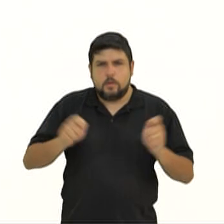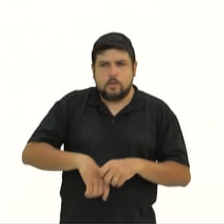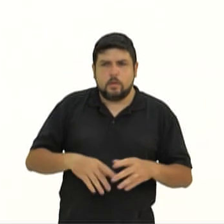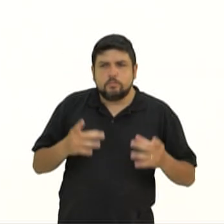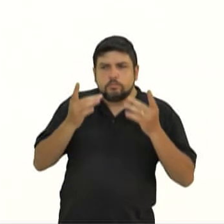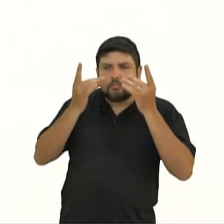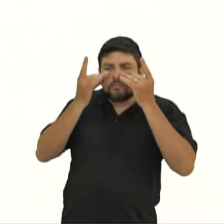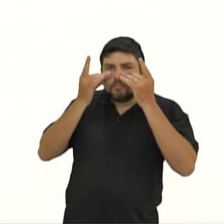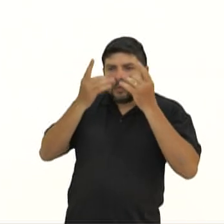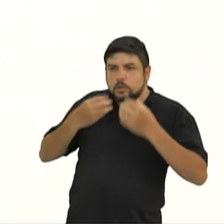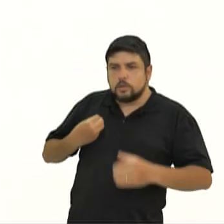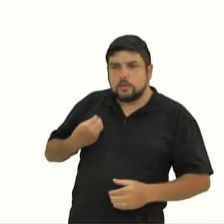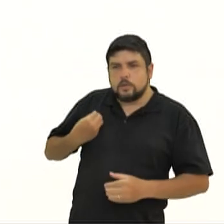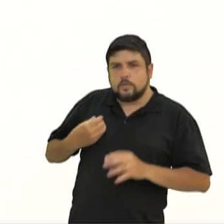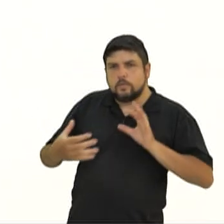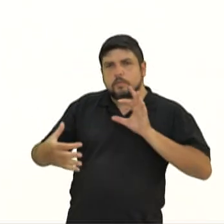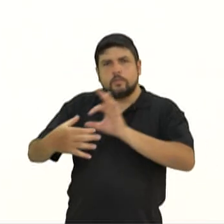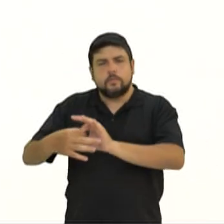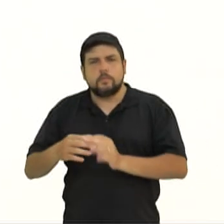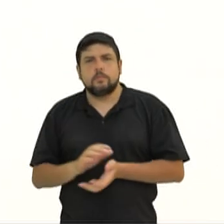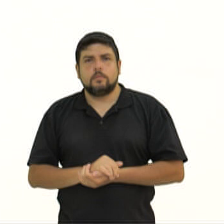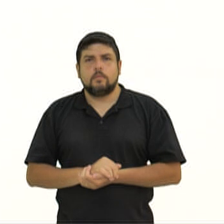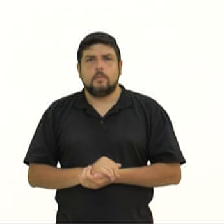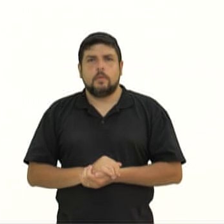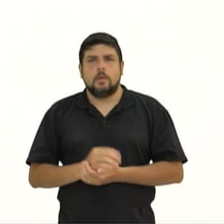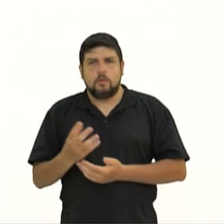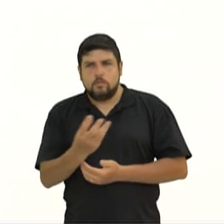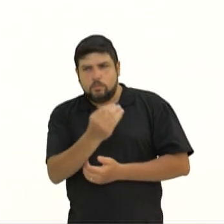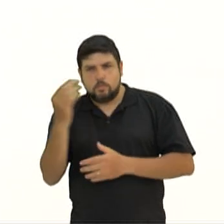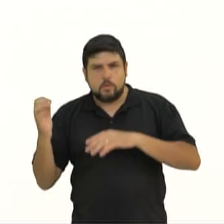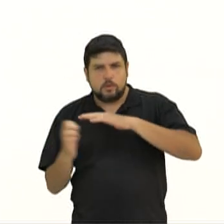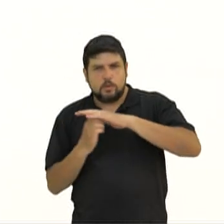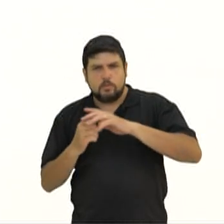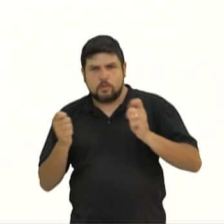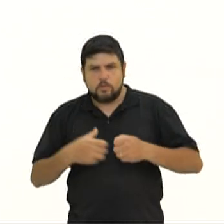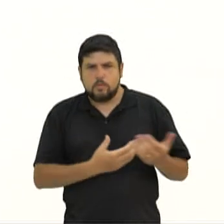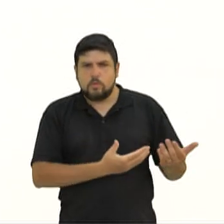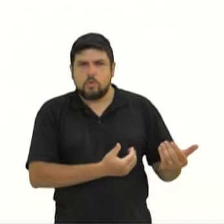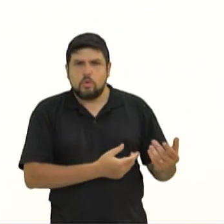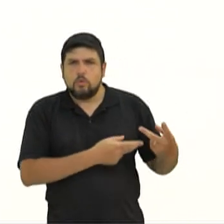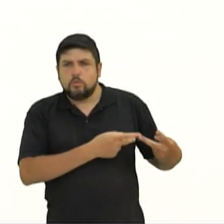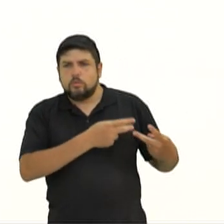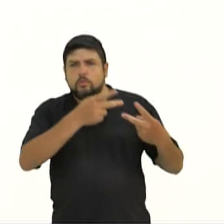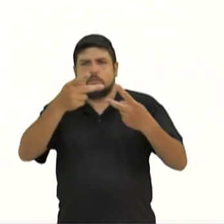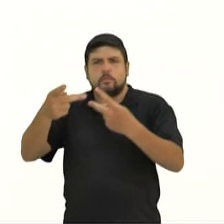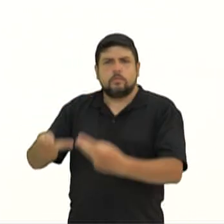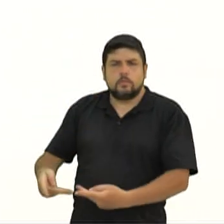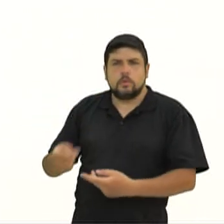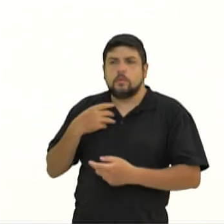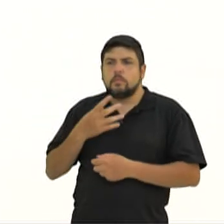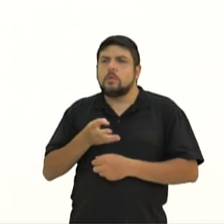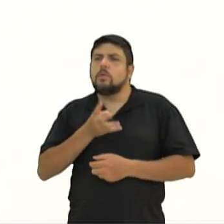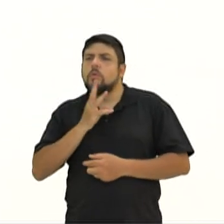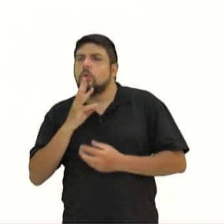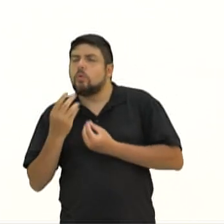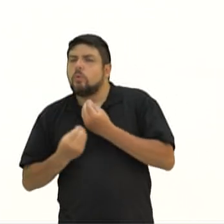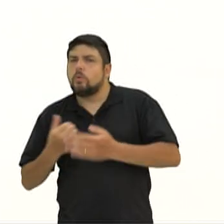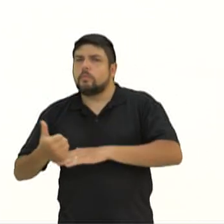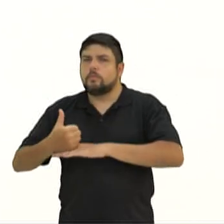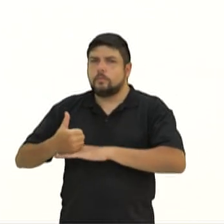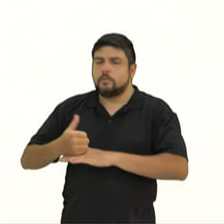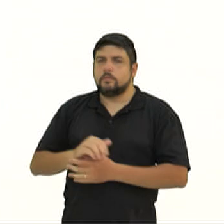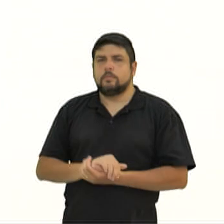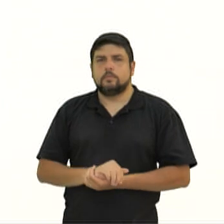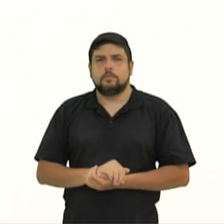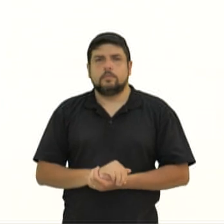sua escolha. Muitas empresas já permitem que os jovens passem alguns dias por lá para conhecer as várias opções de carreira. Detalhe